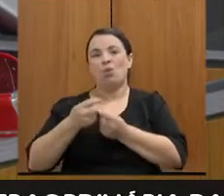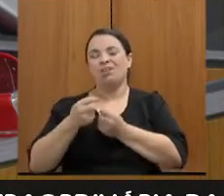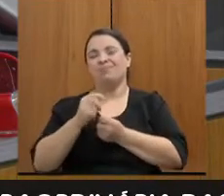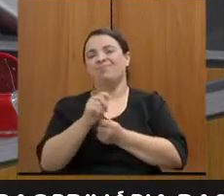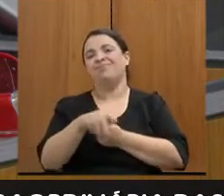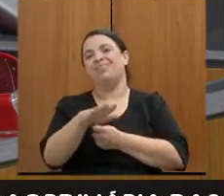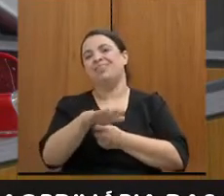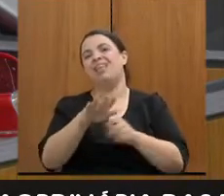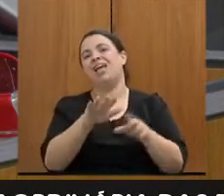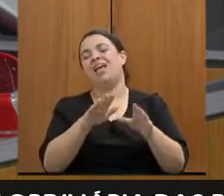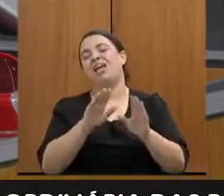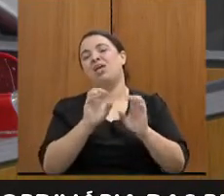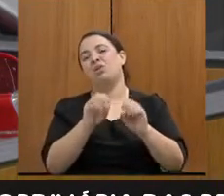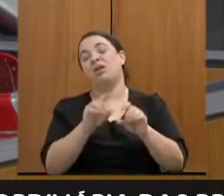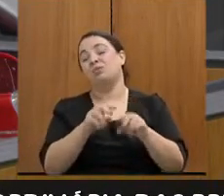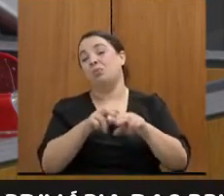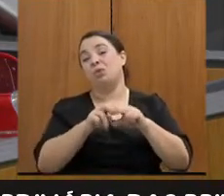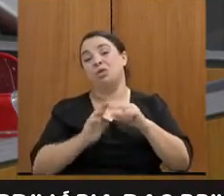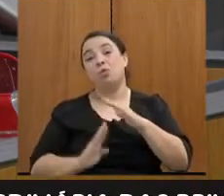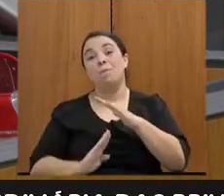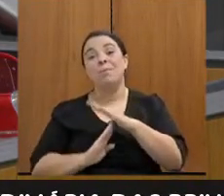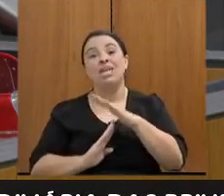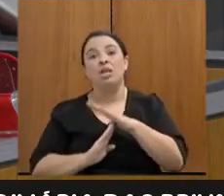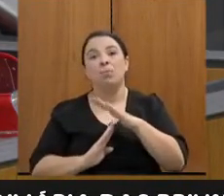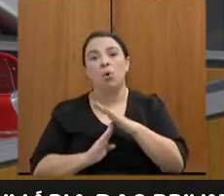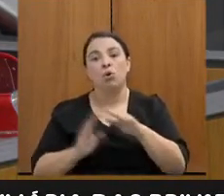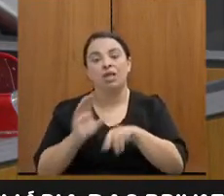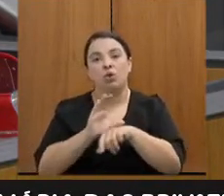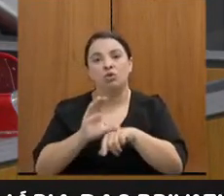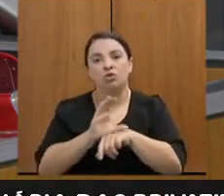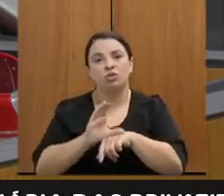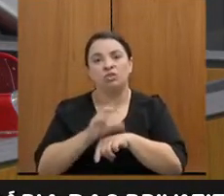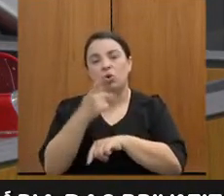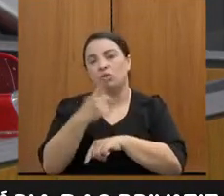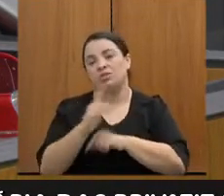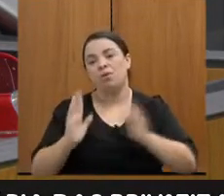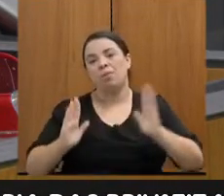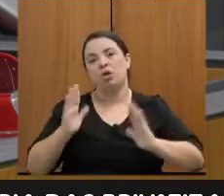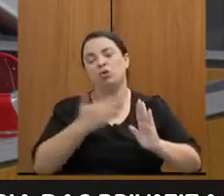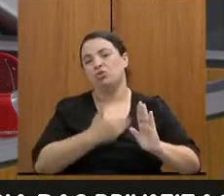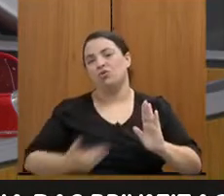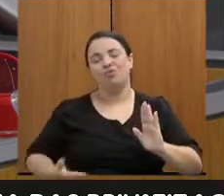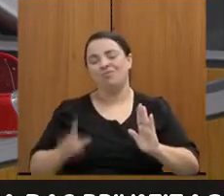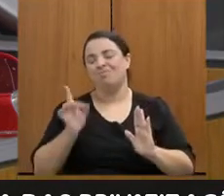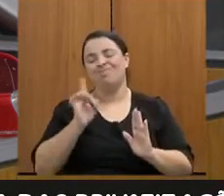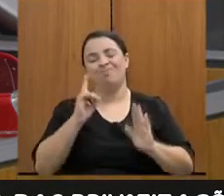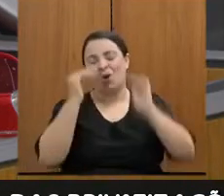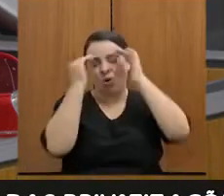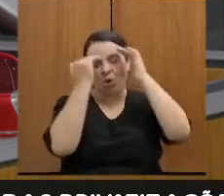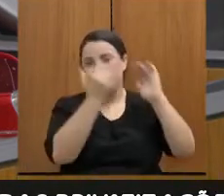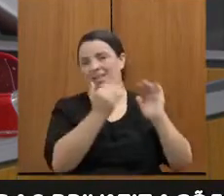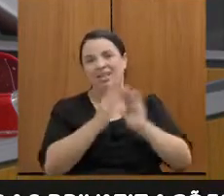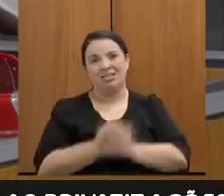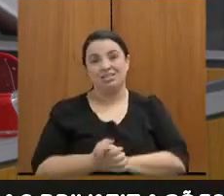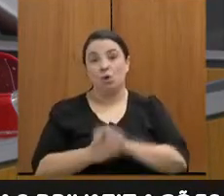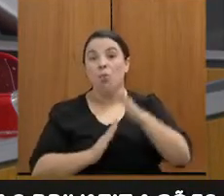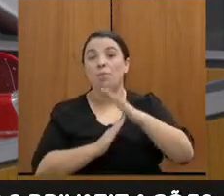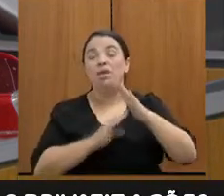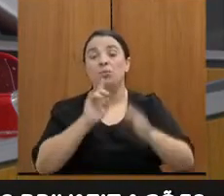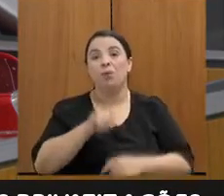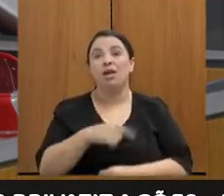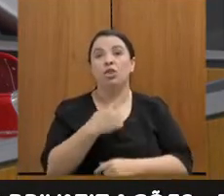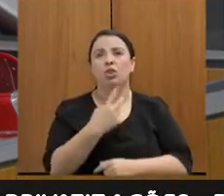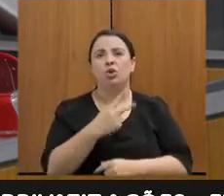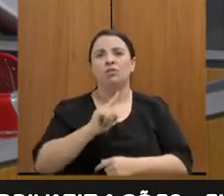no governo de vossa excelência. O mínimo constitucional está em, nesse momento, 2022, está em 23,13%.